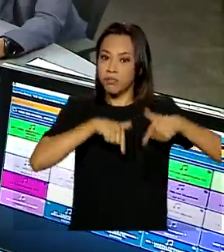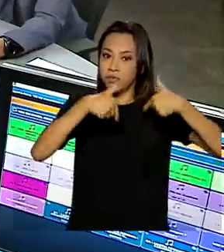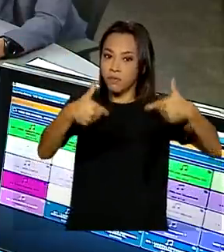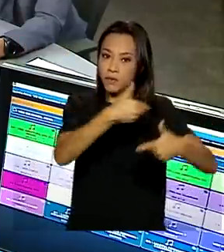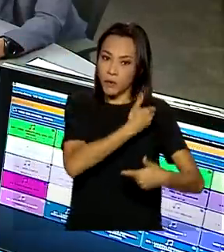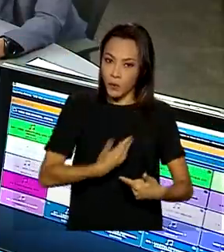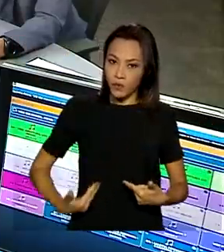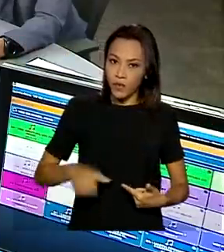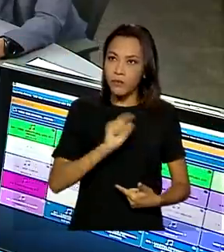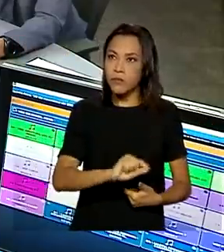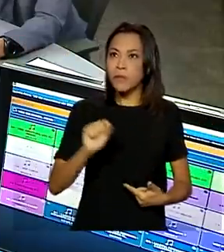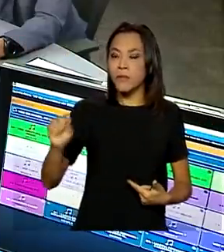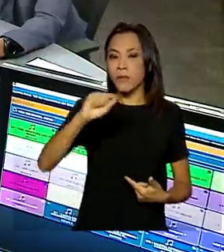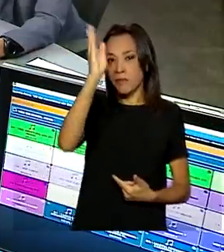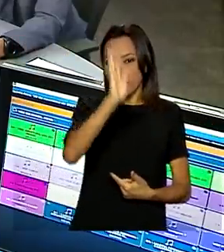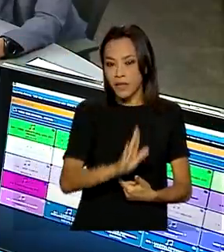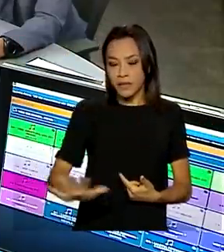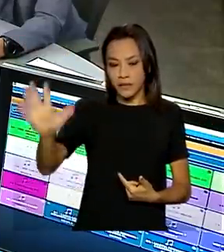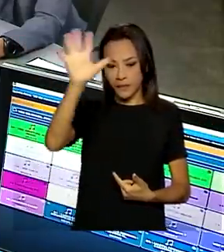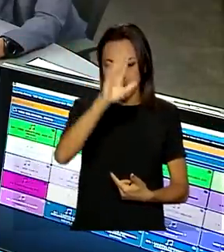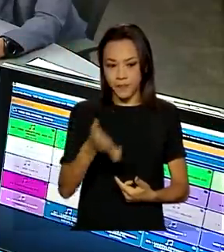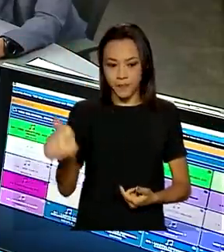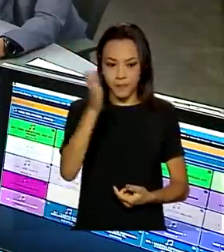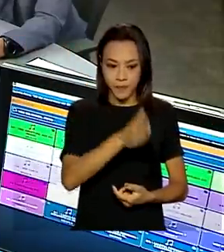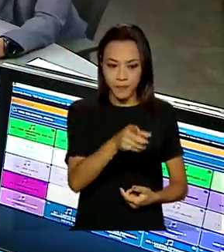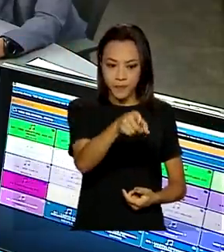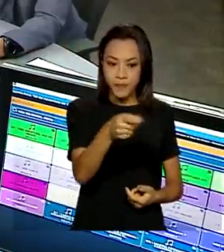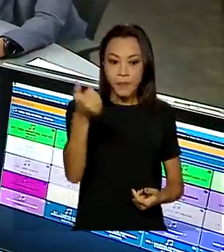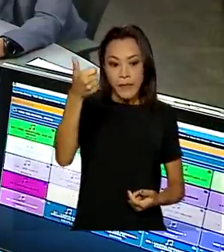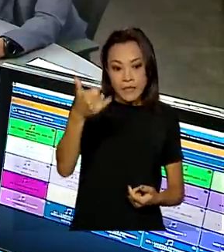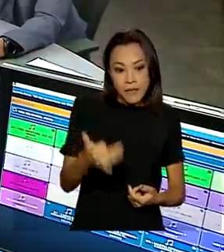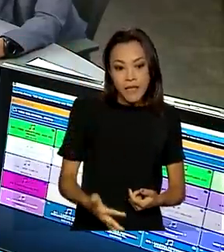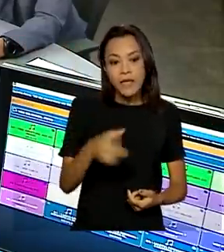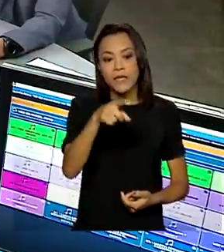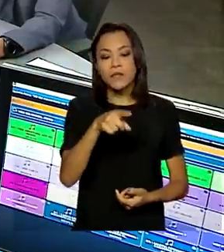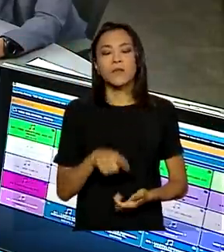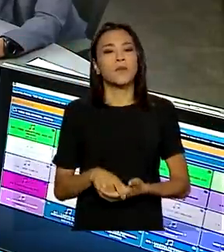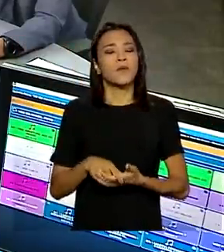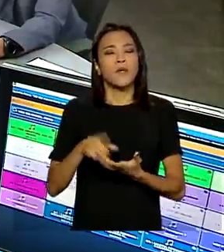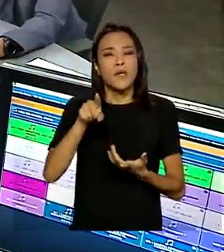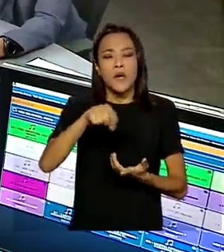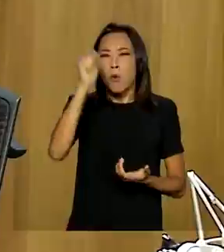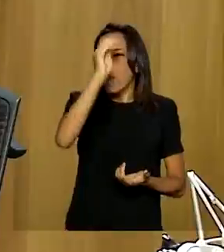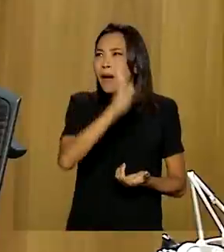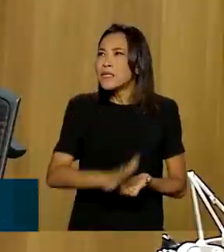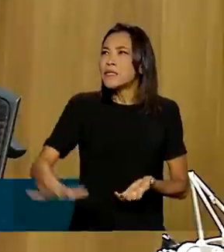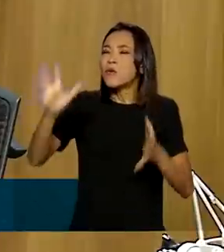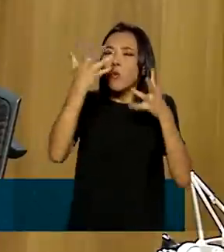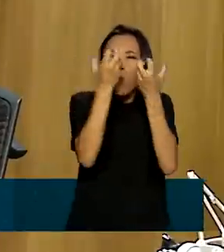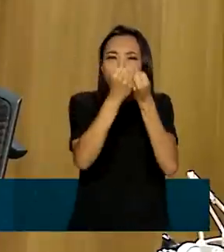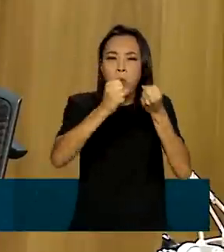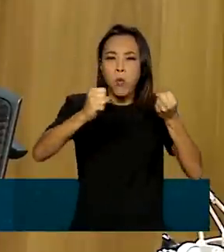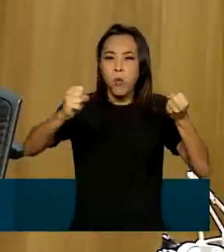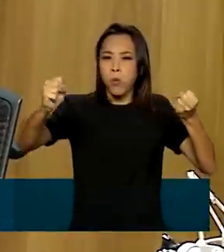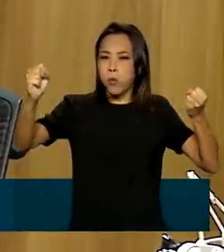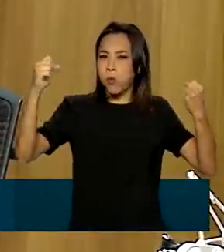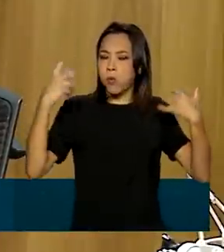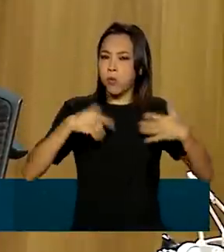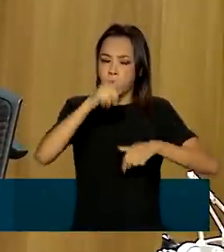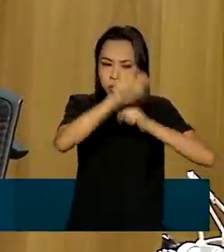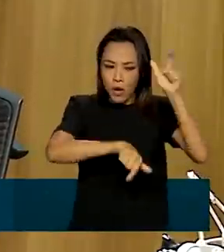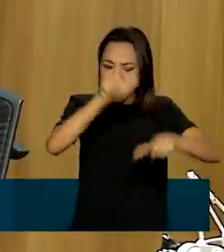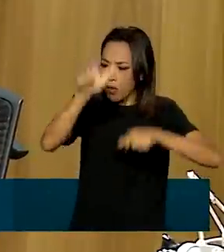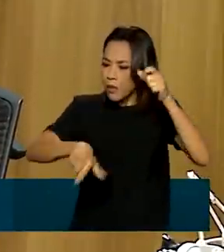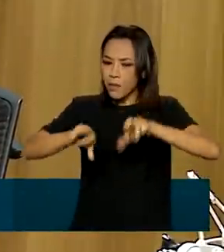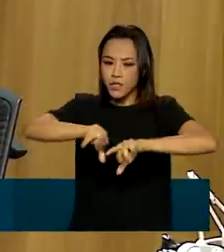Fazer uma comunicação de ações de governo para uma diversidade, para um país continental como o Brasil, com a diversidade de pessoas,